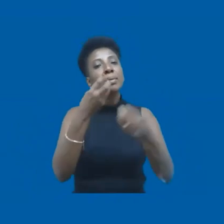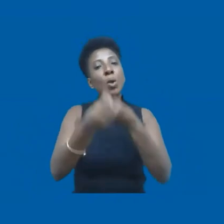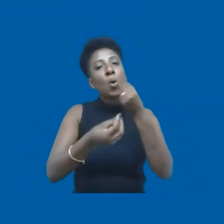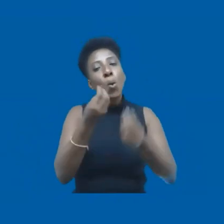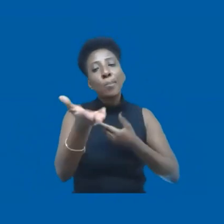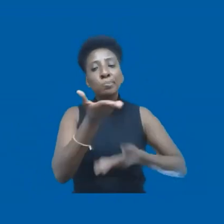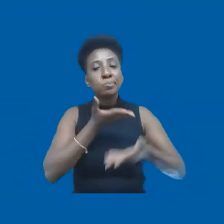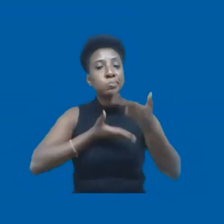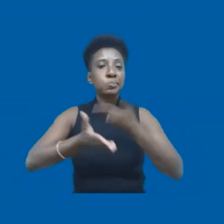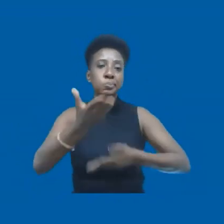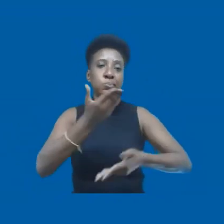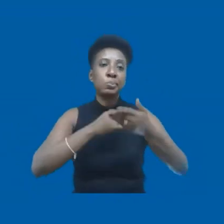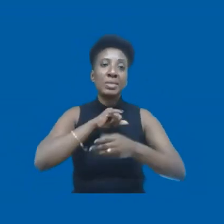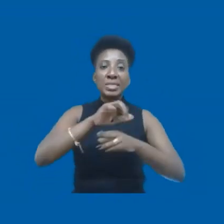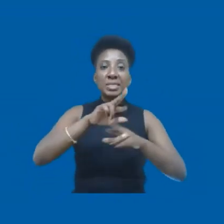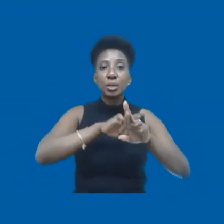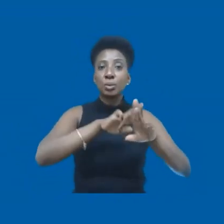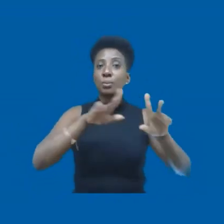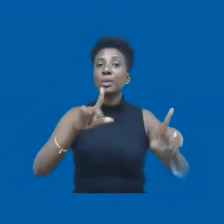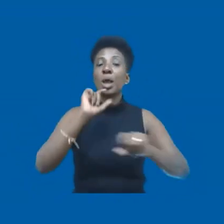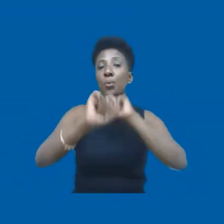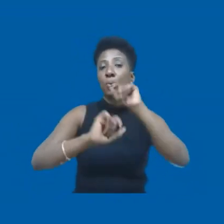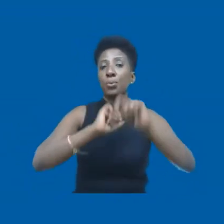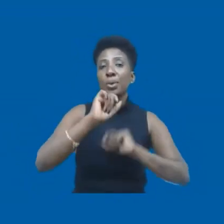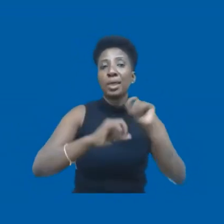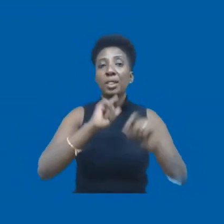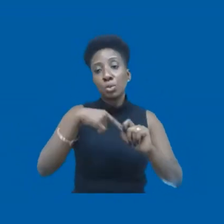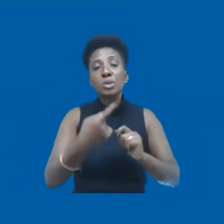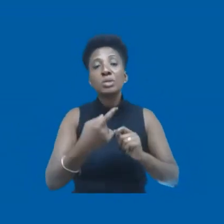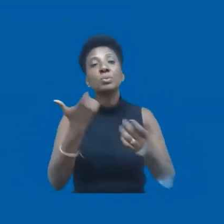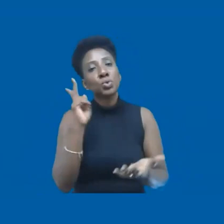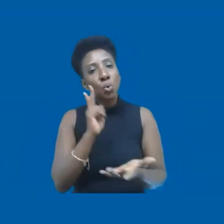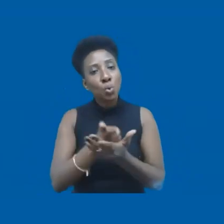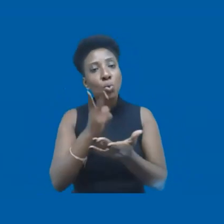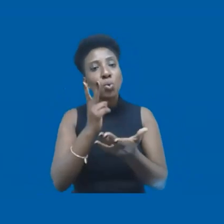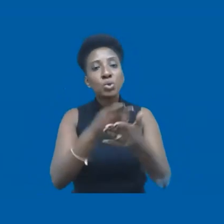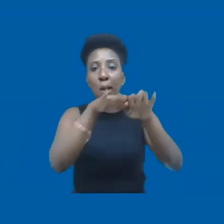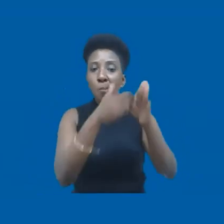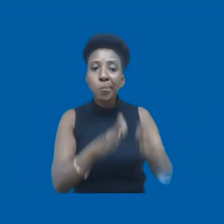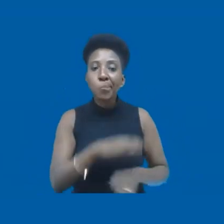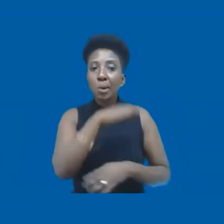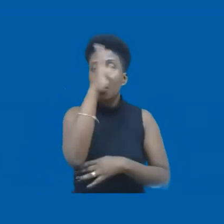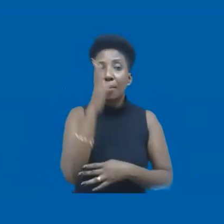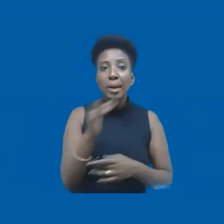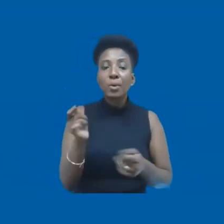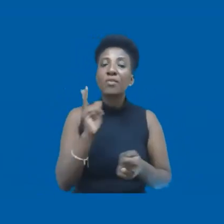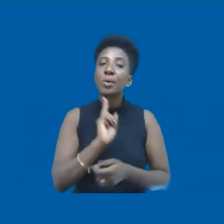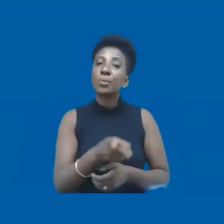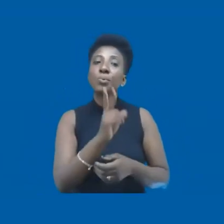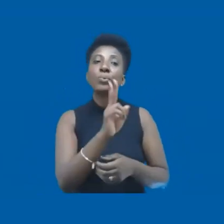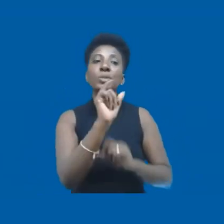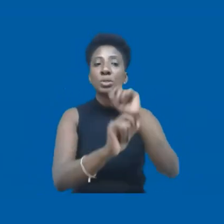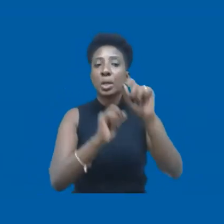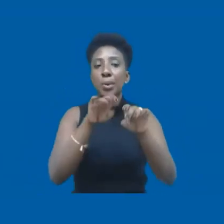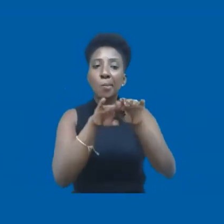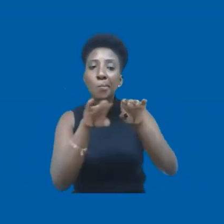mudarmos essa forma como nós nos tratamos, nós vamos continuar destruindo o planeta e sendo desiguais. Nós não teremos